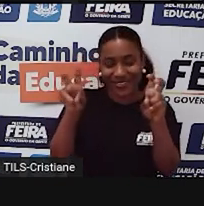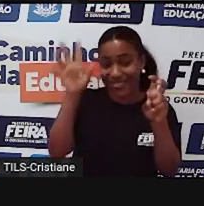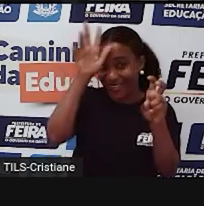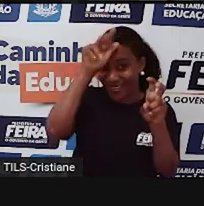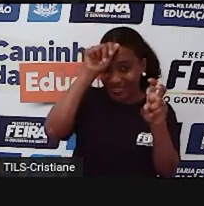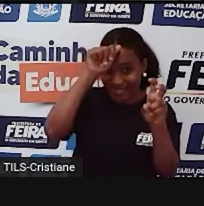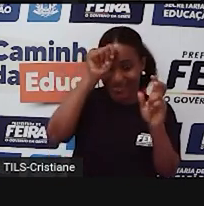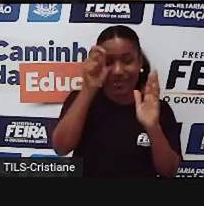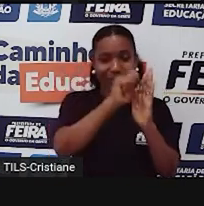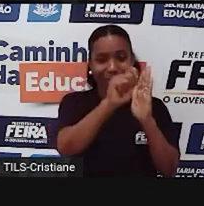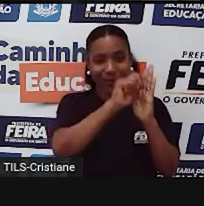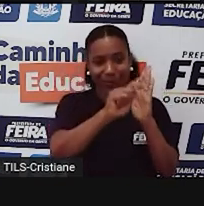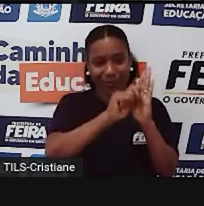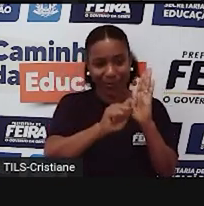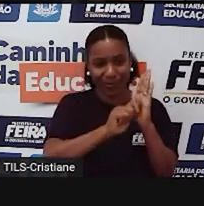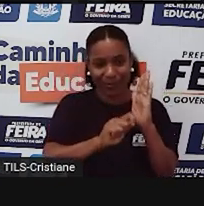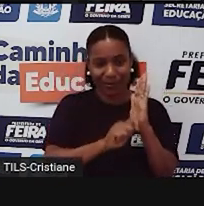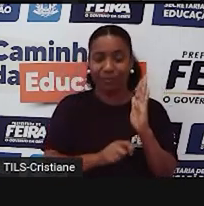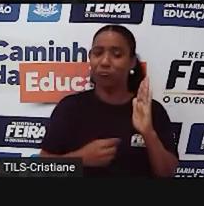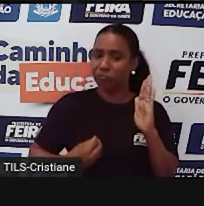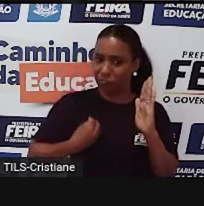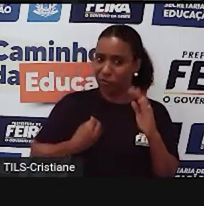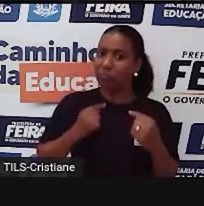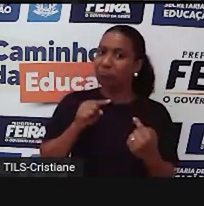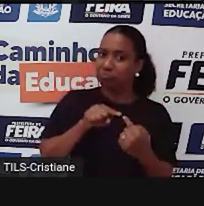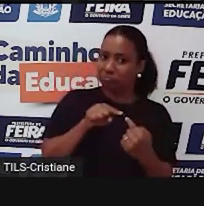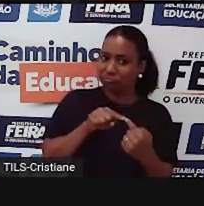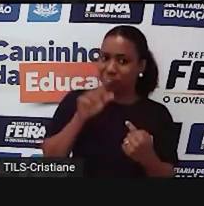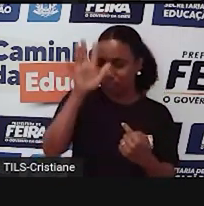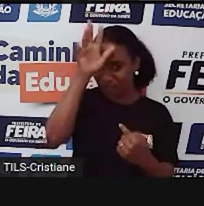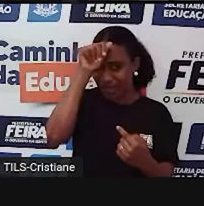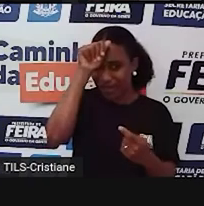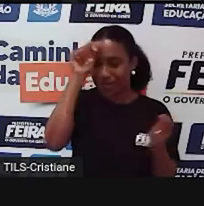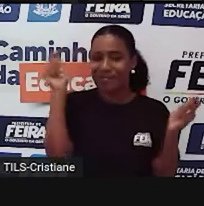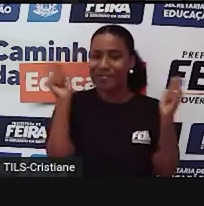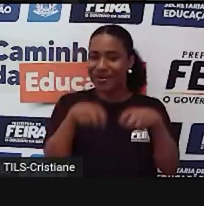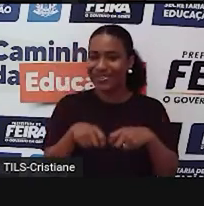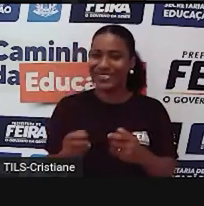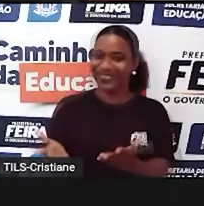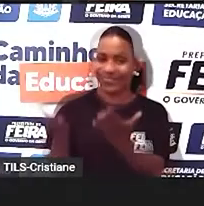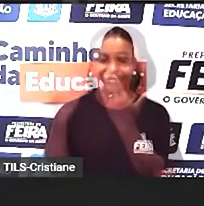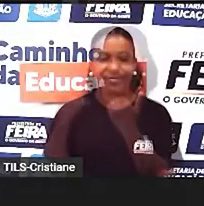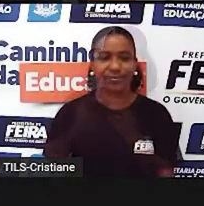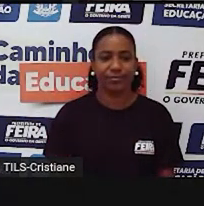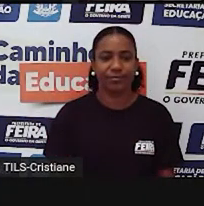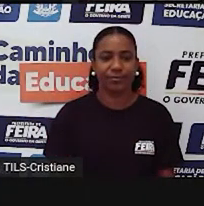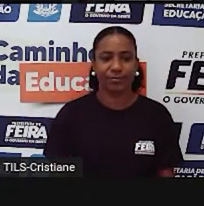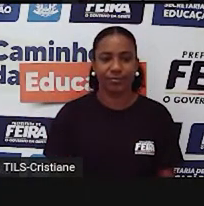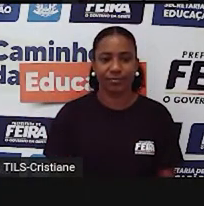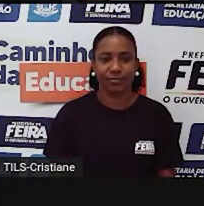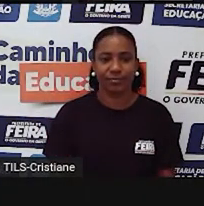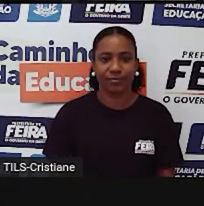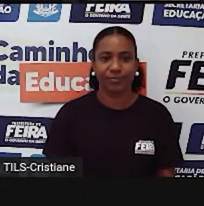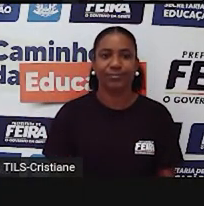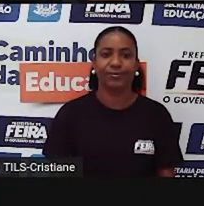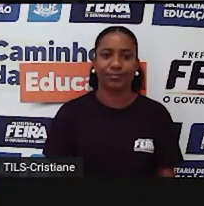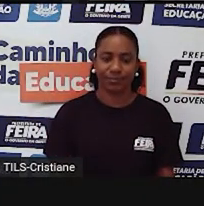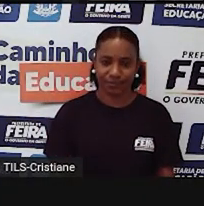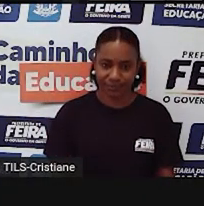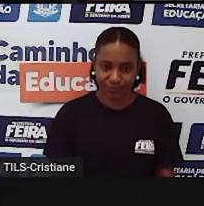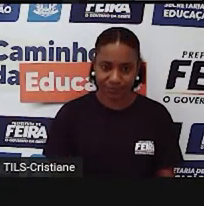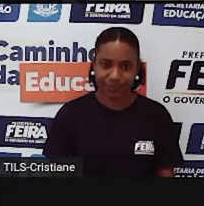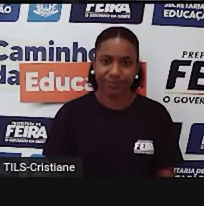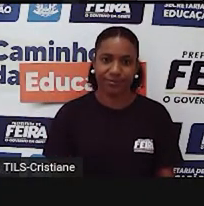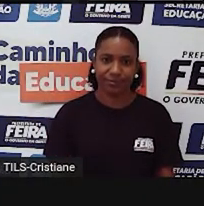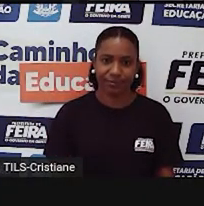em prática isso na sua vida. Muita coisa vai melhorar. Ok? Let's go. Agora, vou explicar